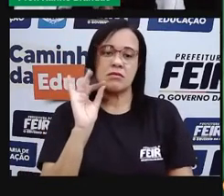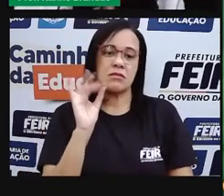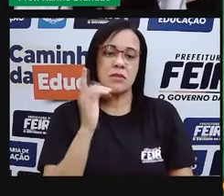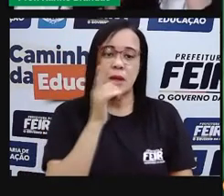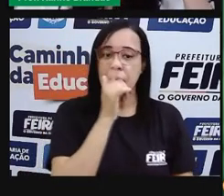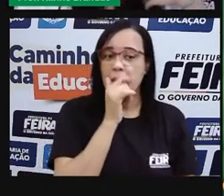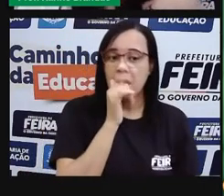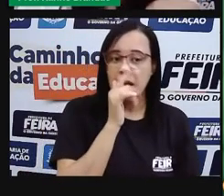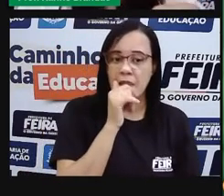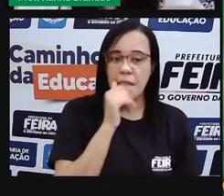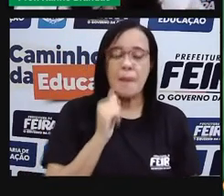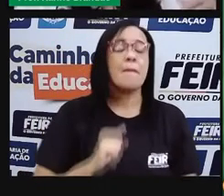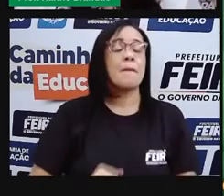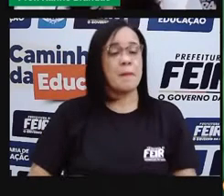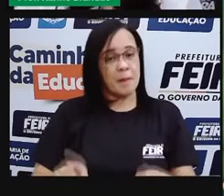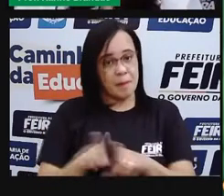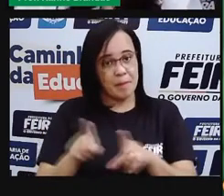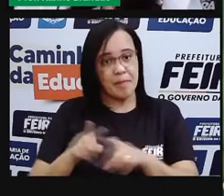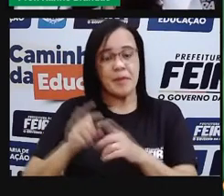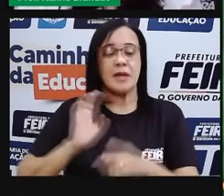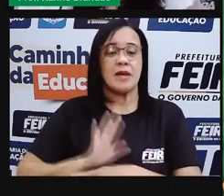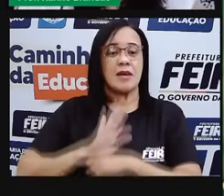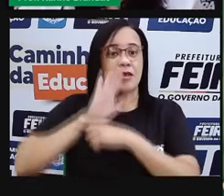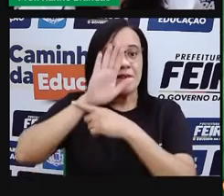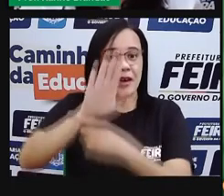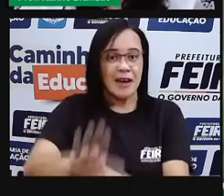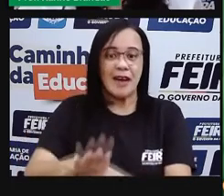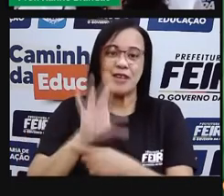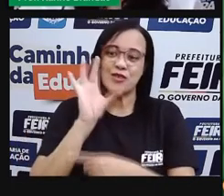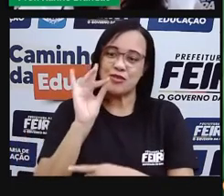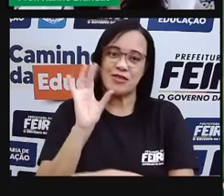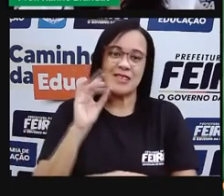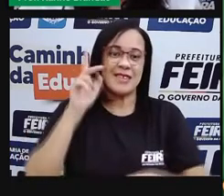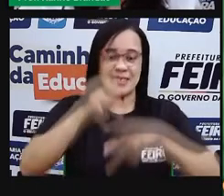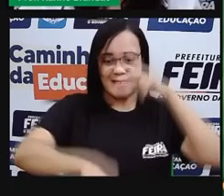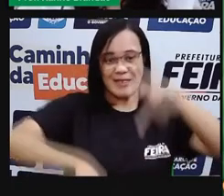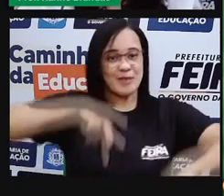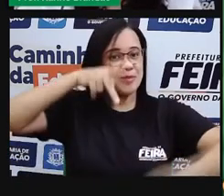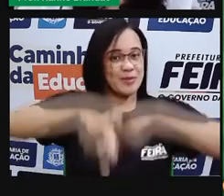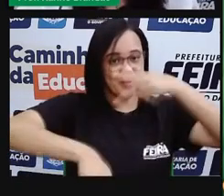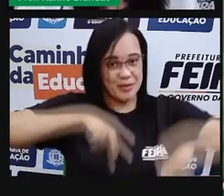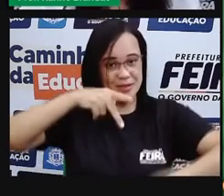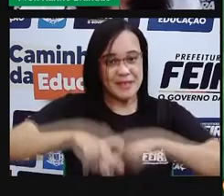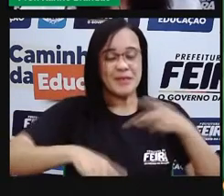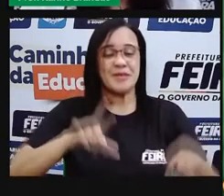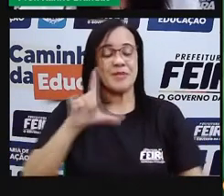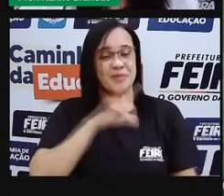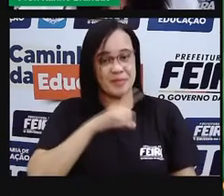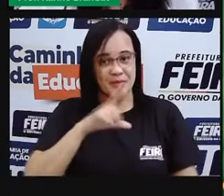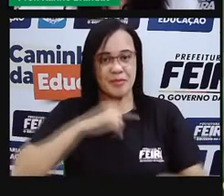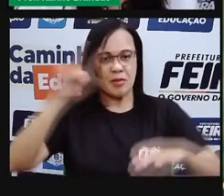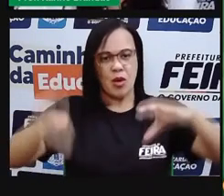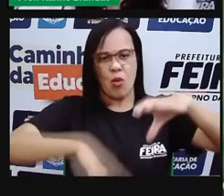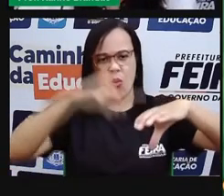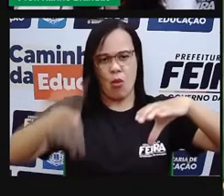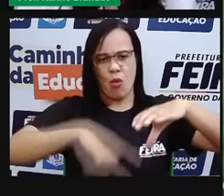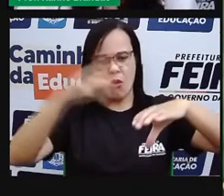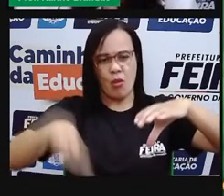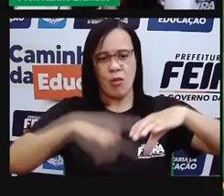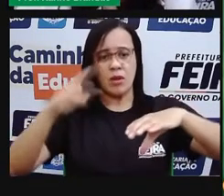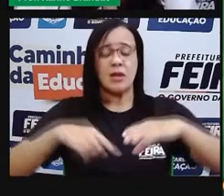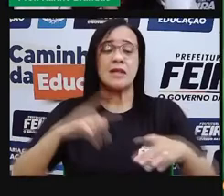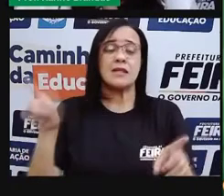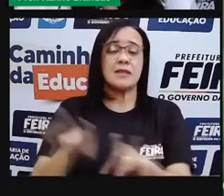possamos mover moinhos, para fazer com que nós possamos, inclusive, ter energia elétrica, né?